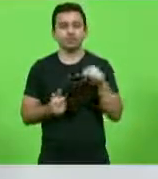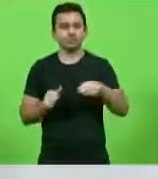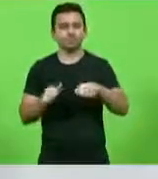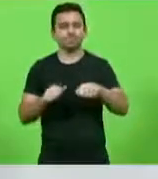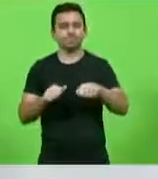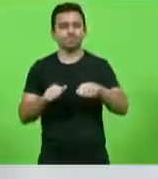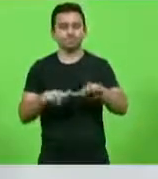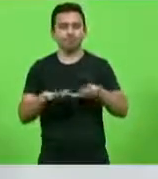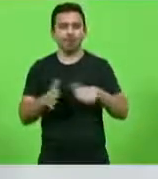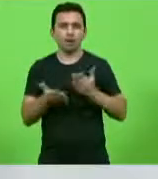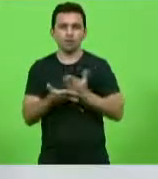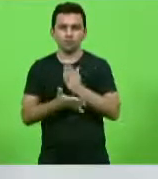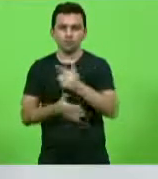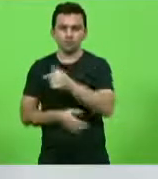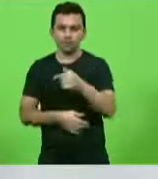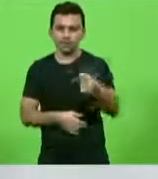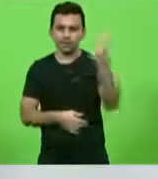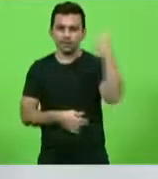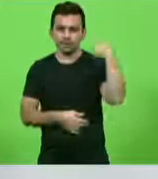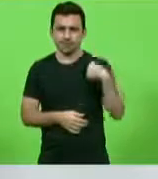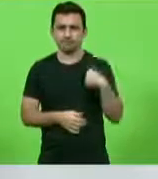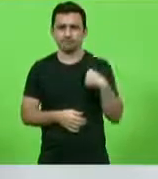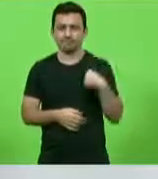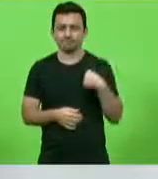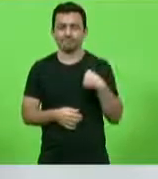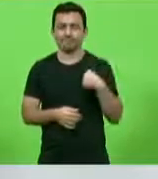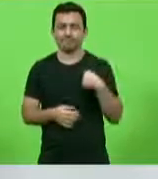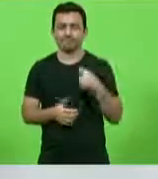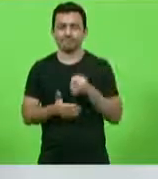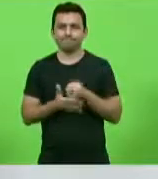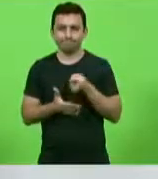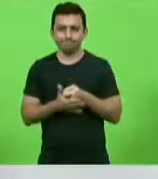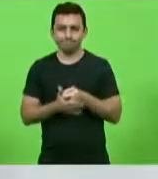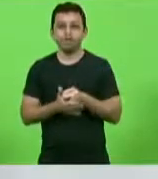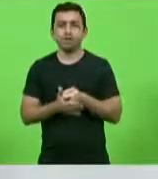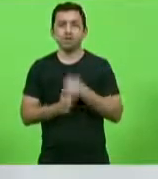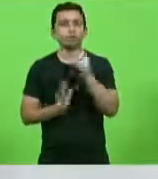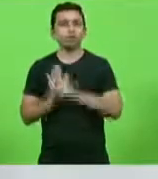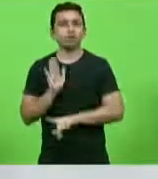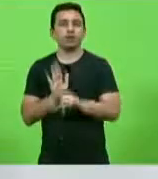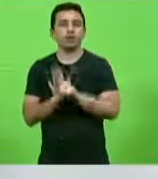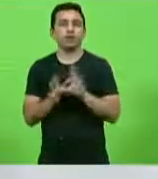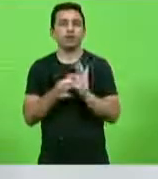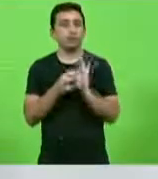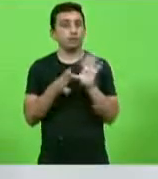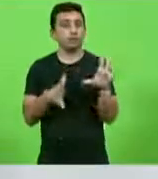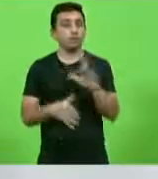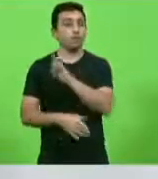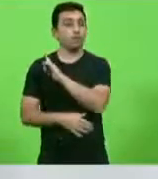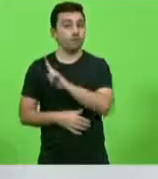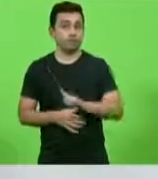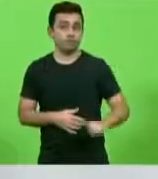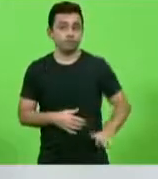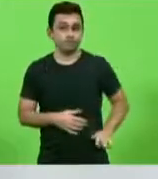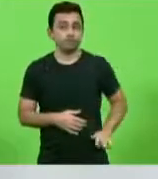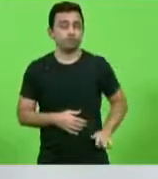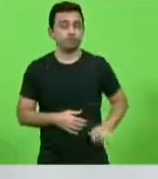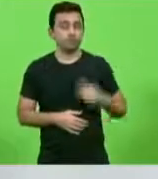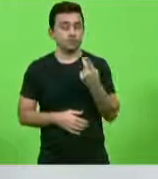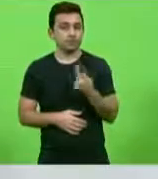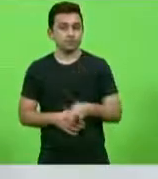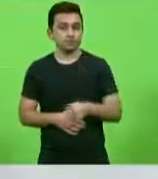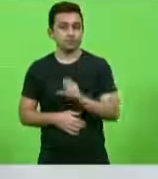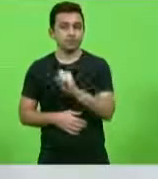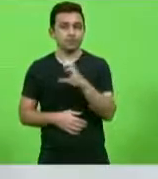aprovou, na semana passada, toque de caixa, projeto de lei que autoriza o governo do Estado a